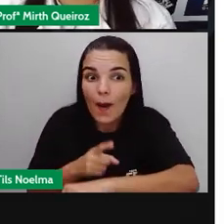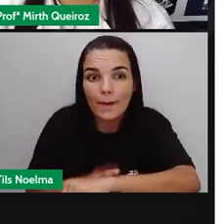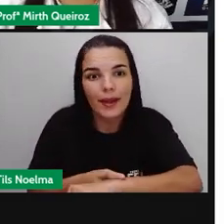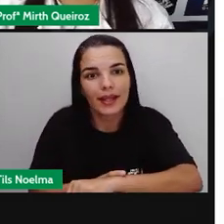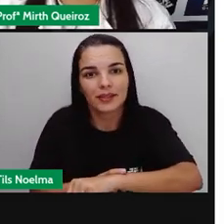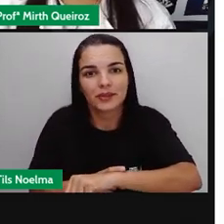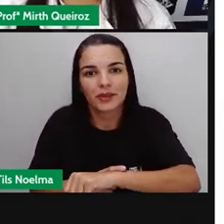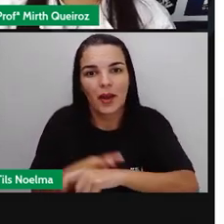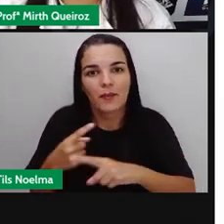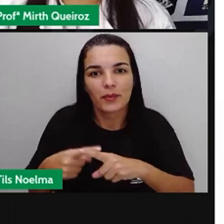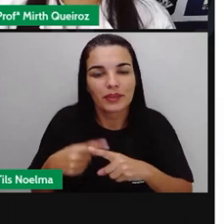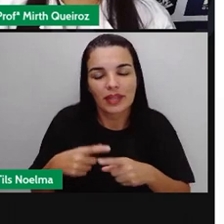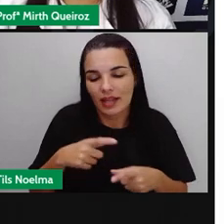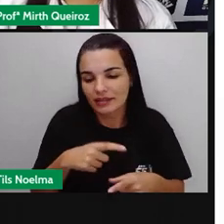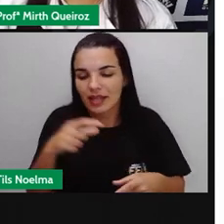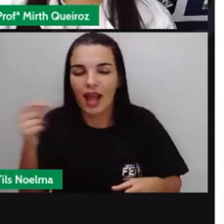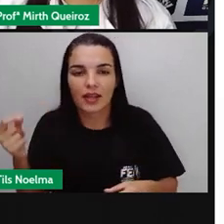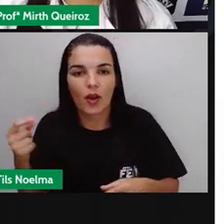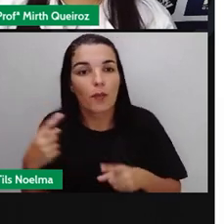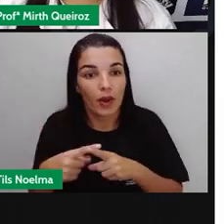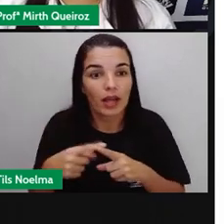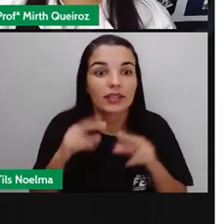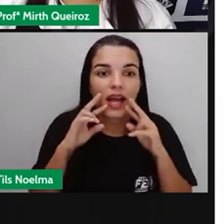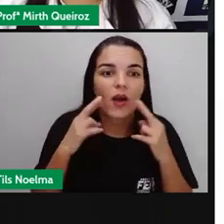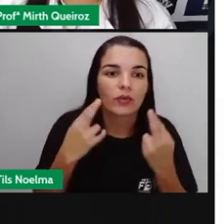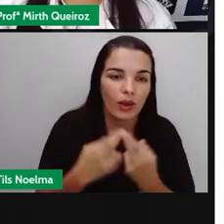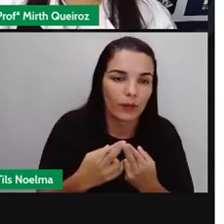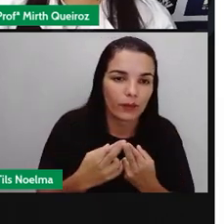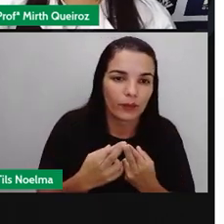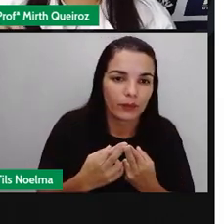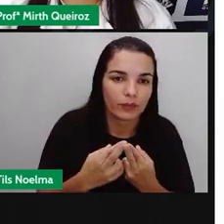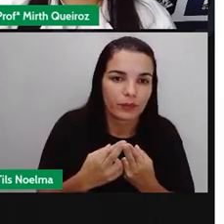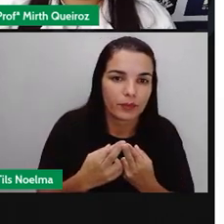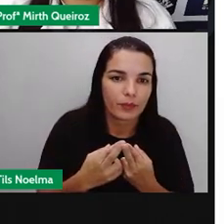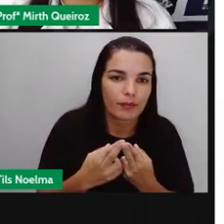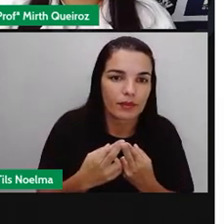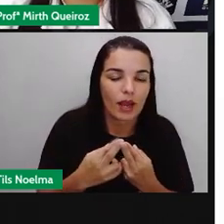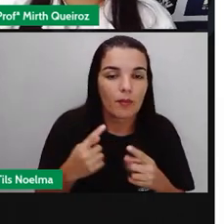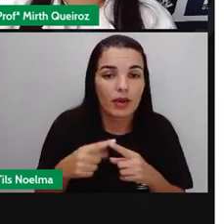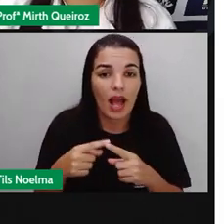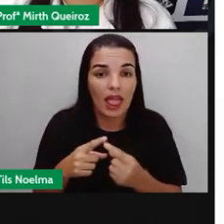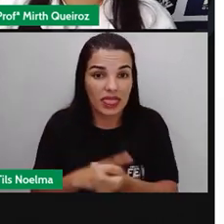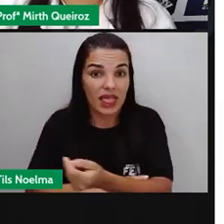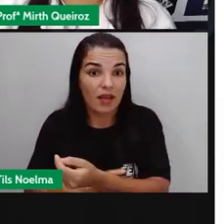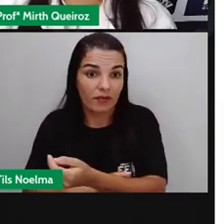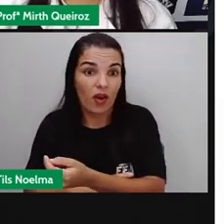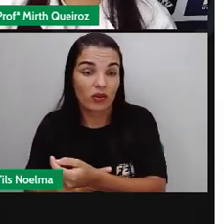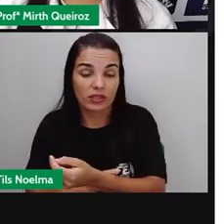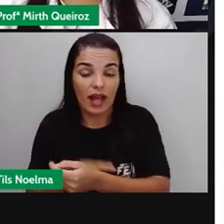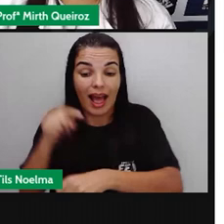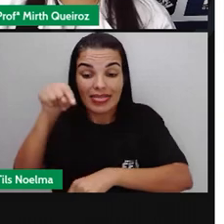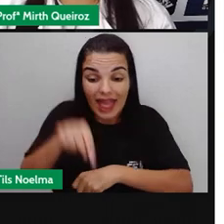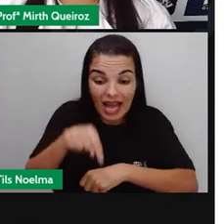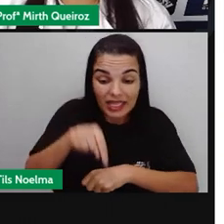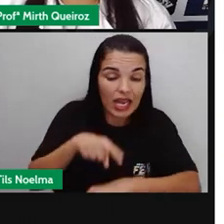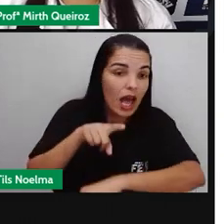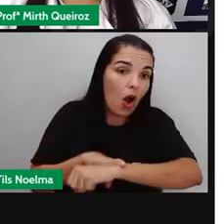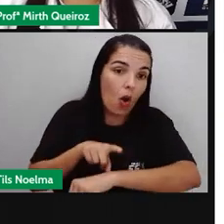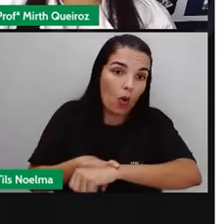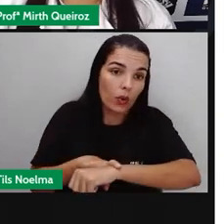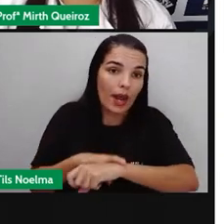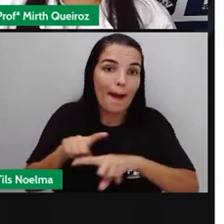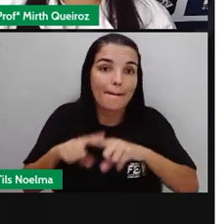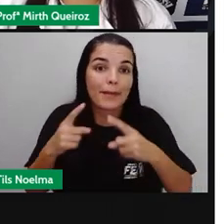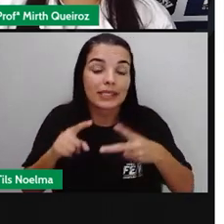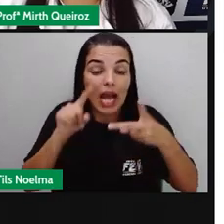e por isso ela saiu aí, deixou a reunião. Porque ela estava nervosa naquele momento. Já na segunda frase,